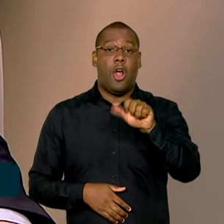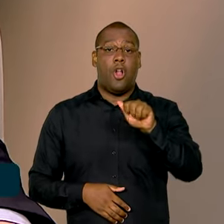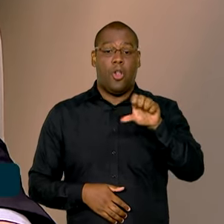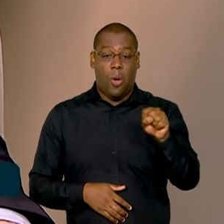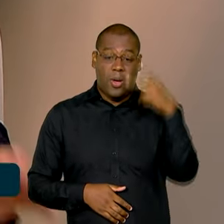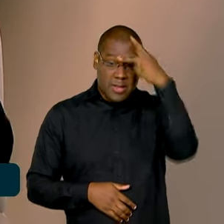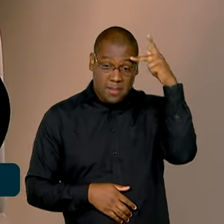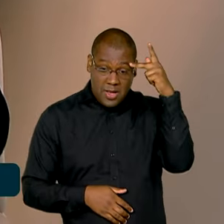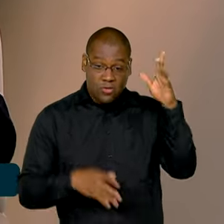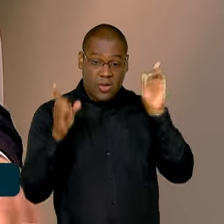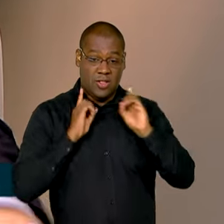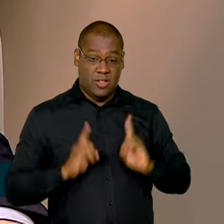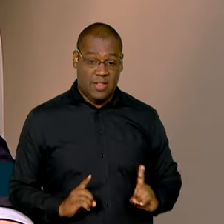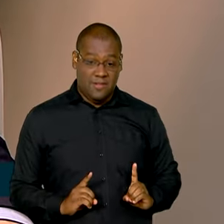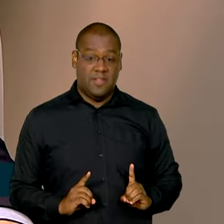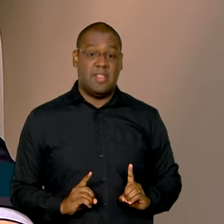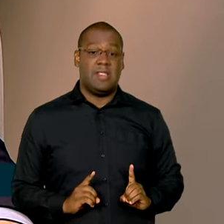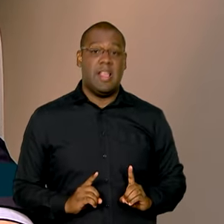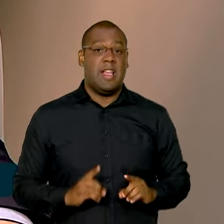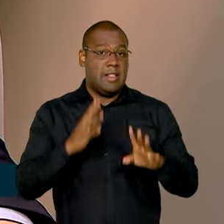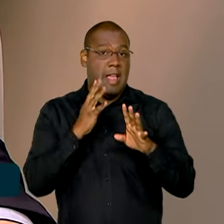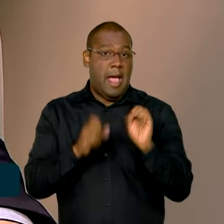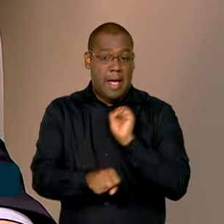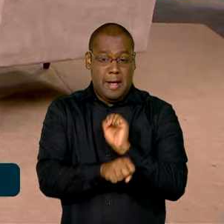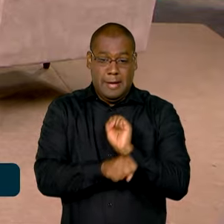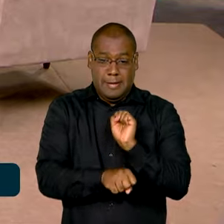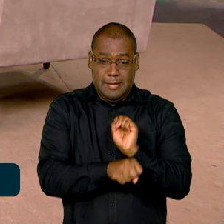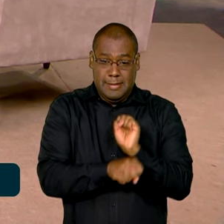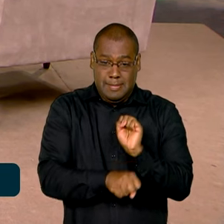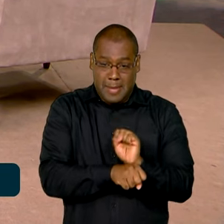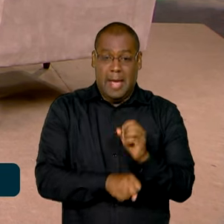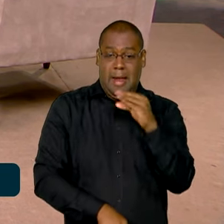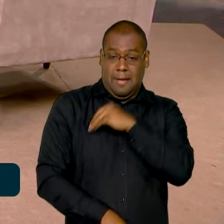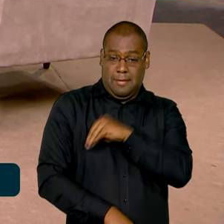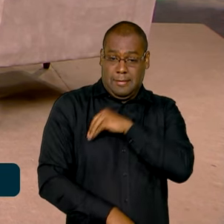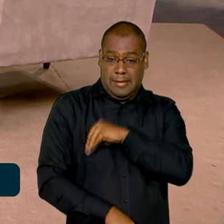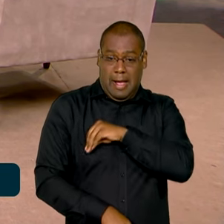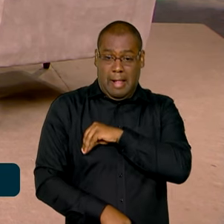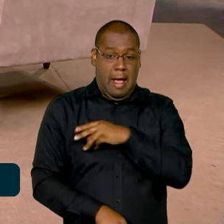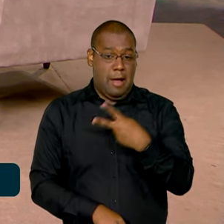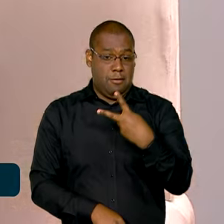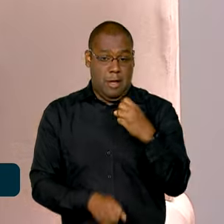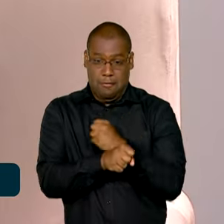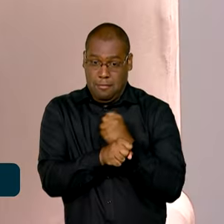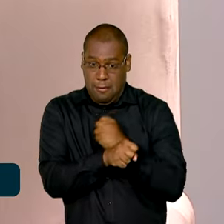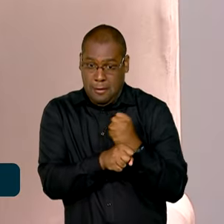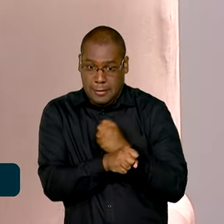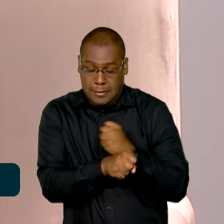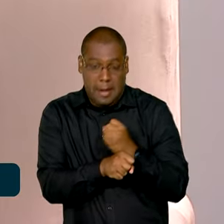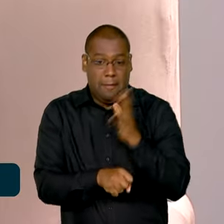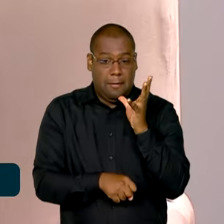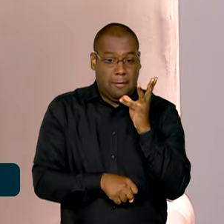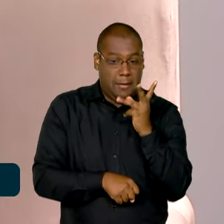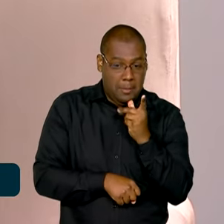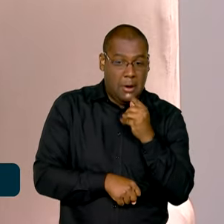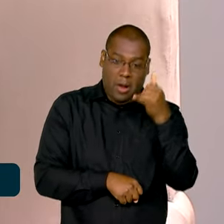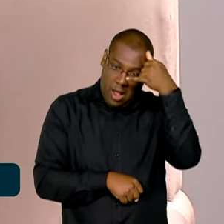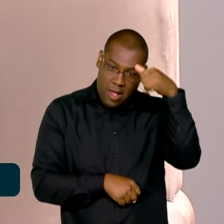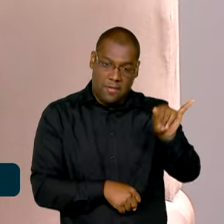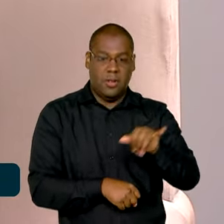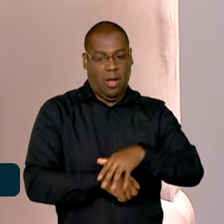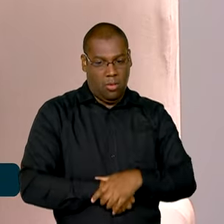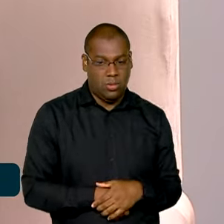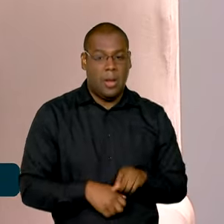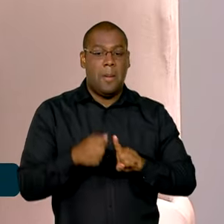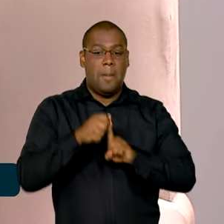maldade também. Deixar dois anos a pessoa na fila sem receber, é uma verdade, muito tempo, né? Presidente, minha última pergunta, agora em janeiro, né?